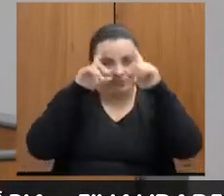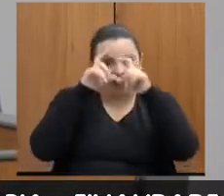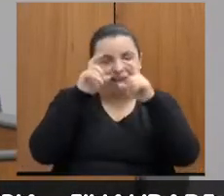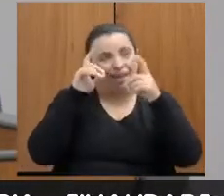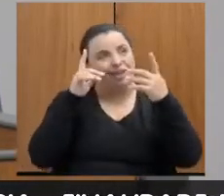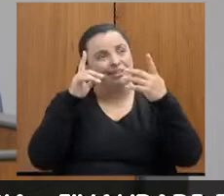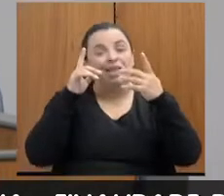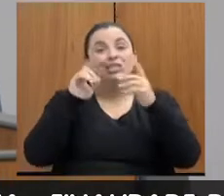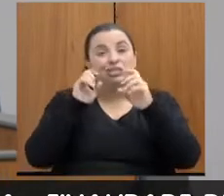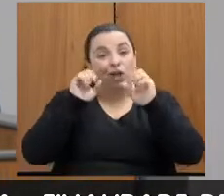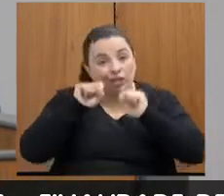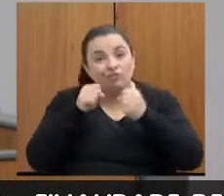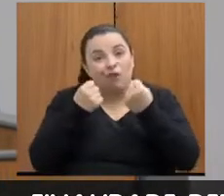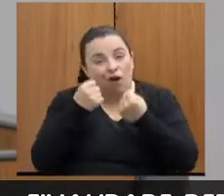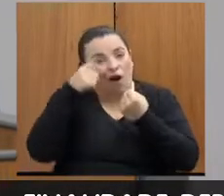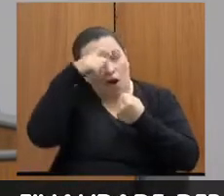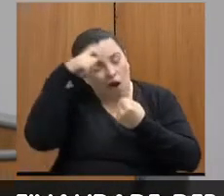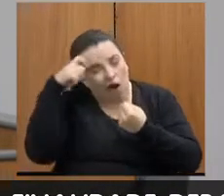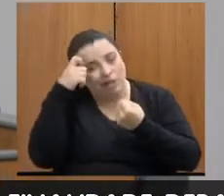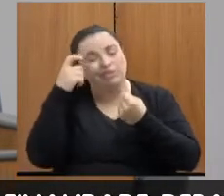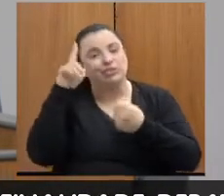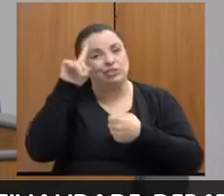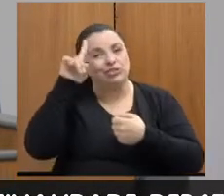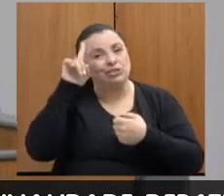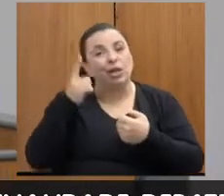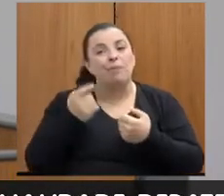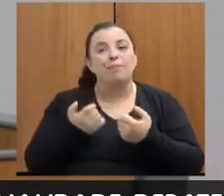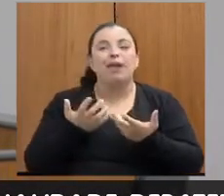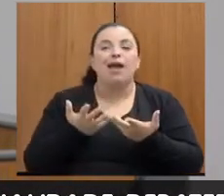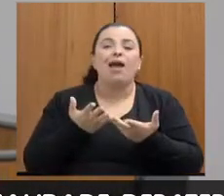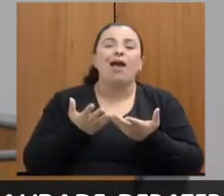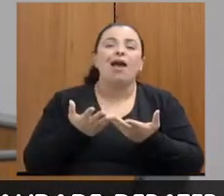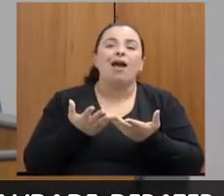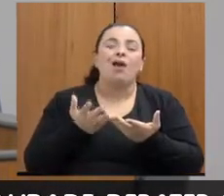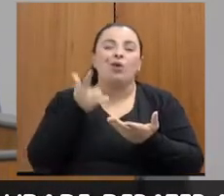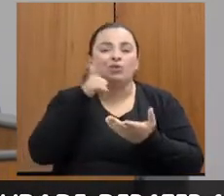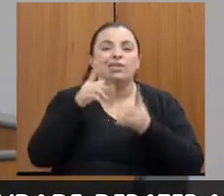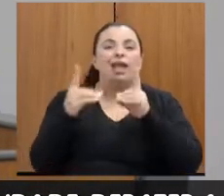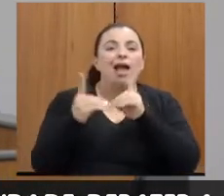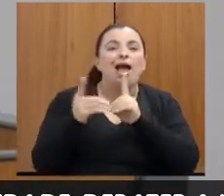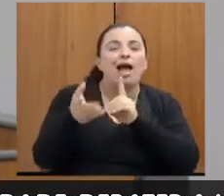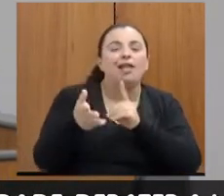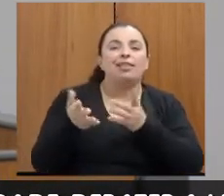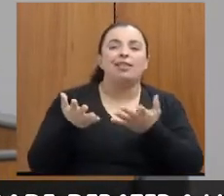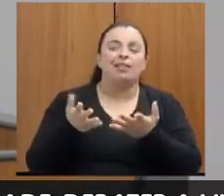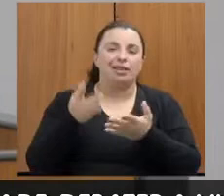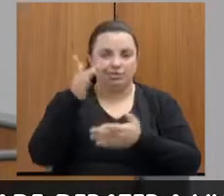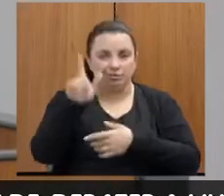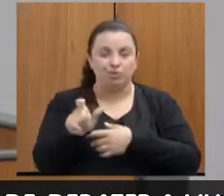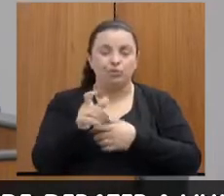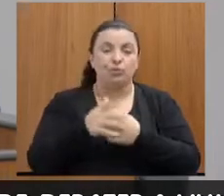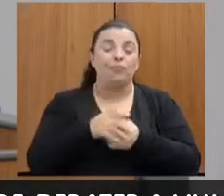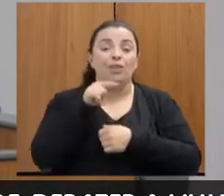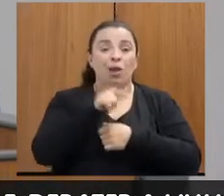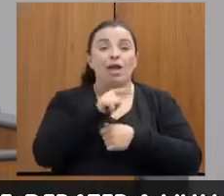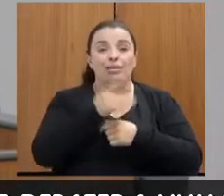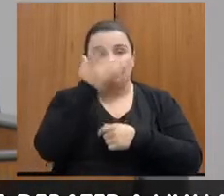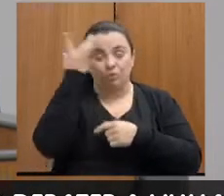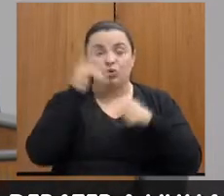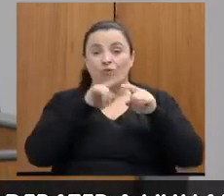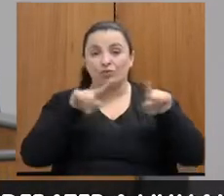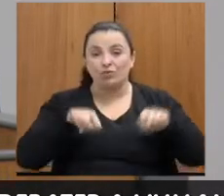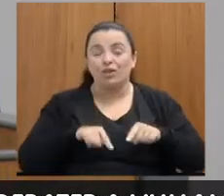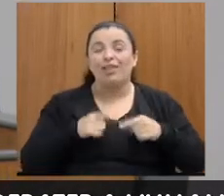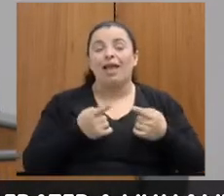no dia a dia para atender essas pessoas. Então, esse olhar para o servidor que está atendendo, que está na ponta, eu acho muito